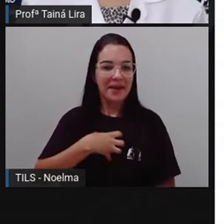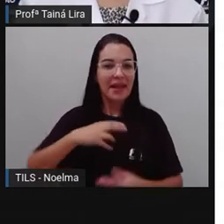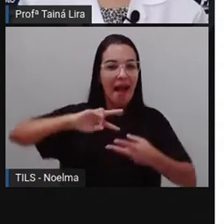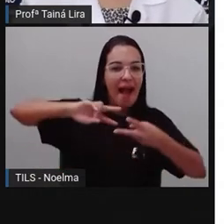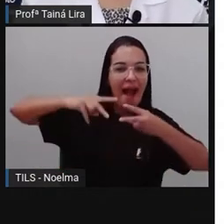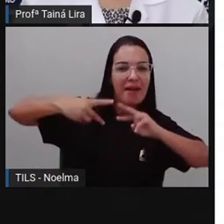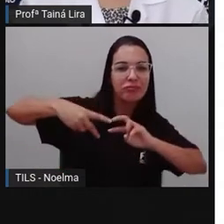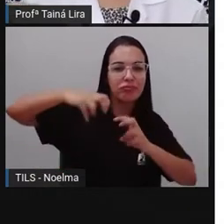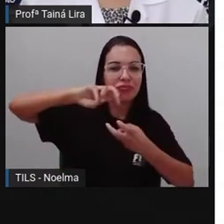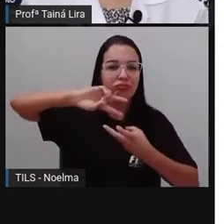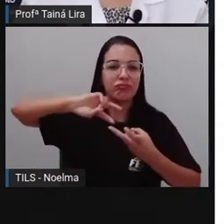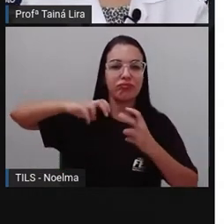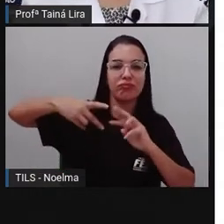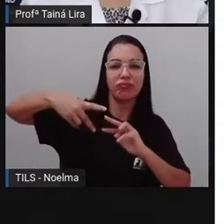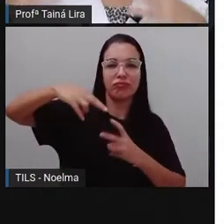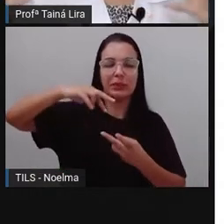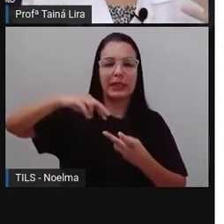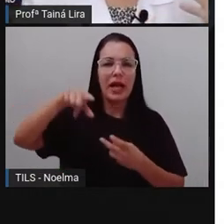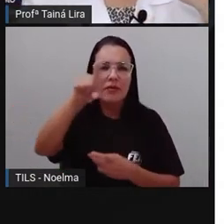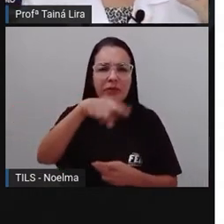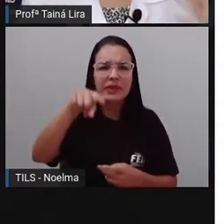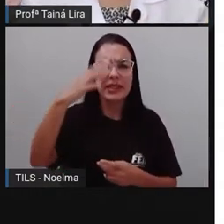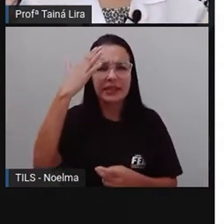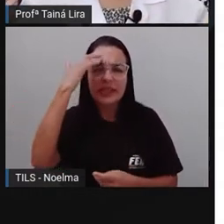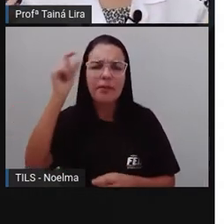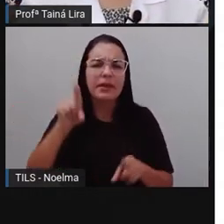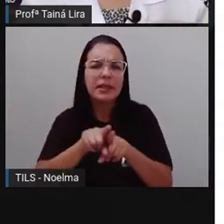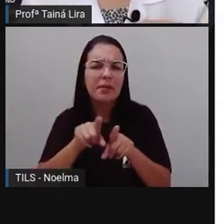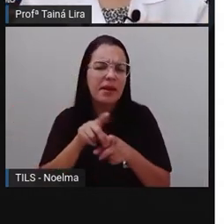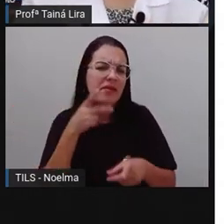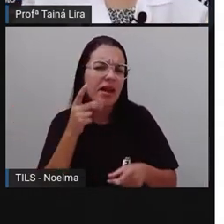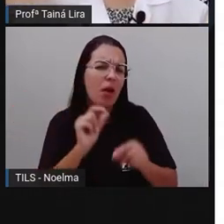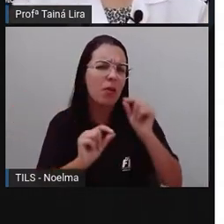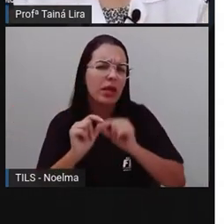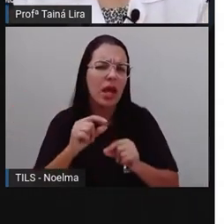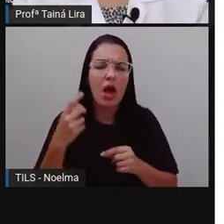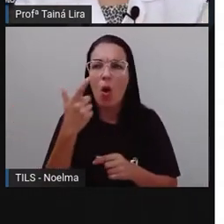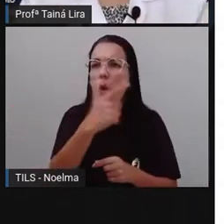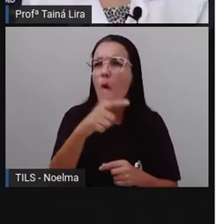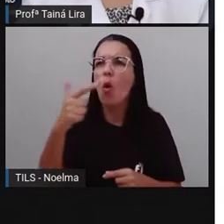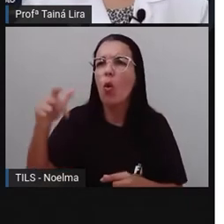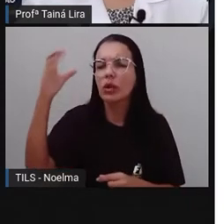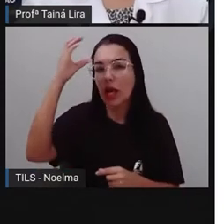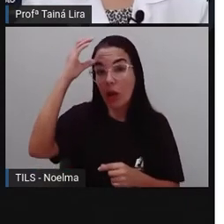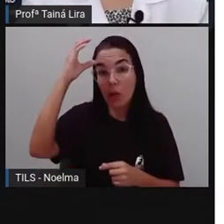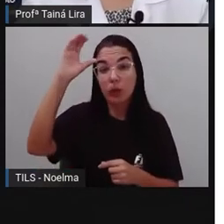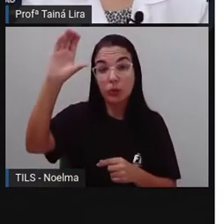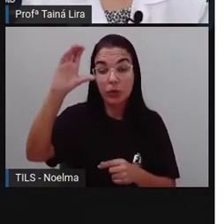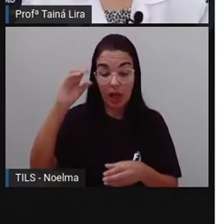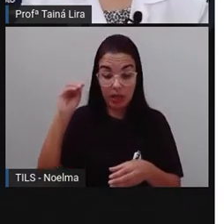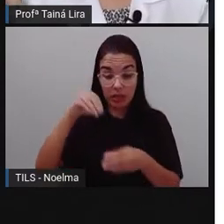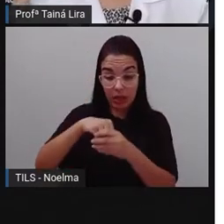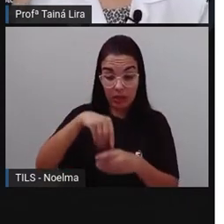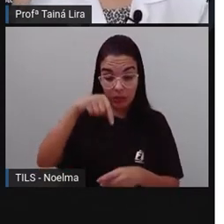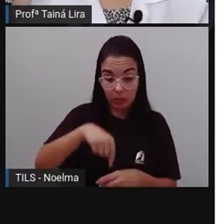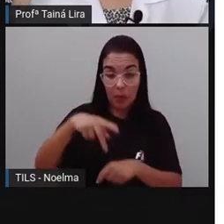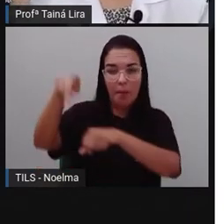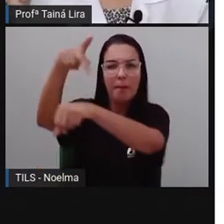sabe mencionar algum elemento de outra cultura que é adotado aqui no Brasil? Então, aqui agora a gente falou da cultura, né?